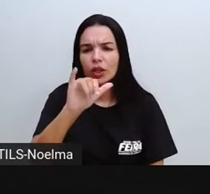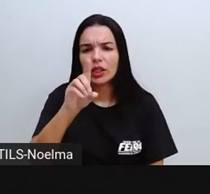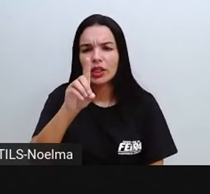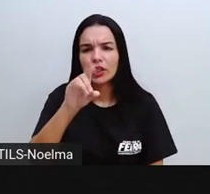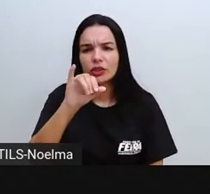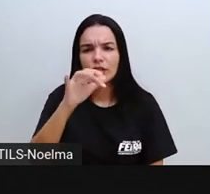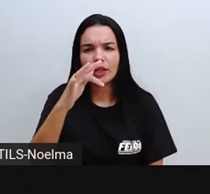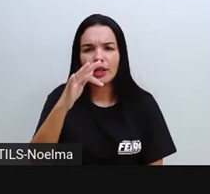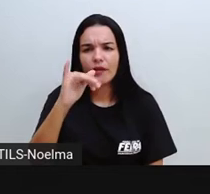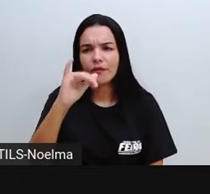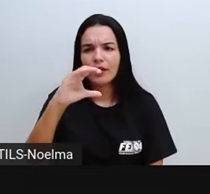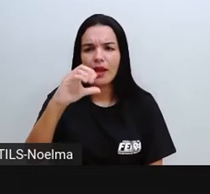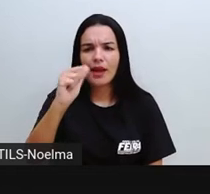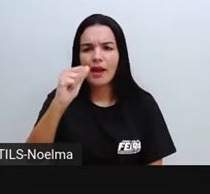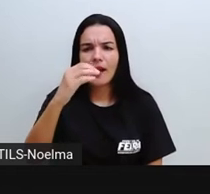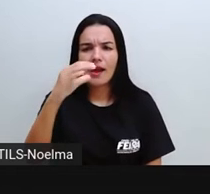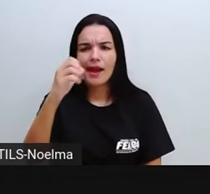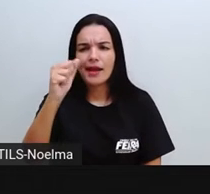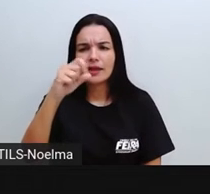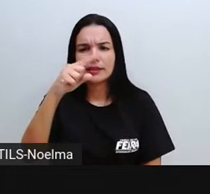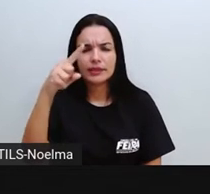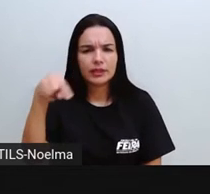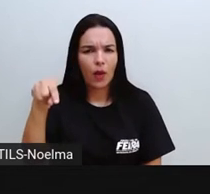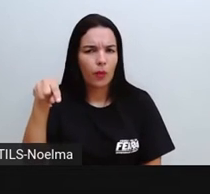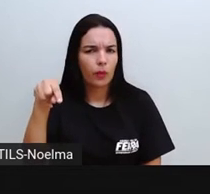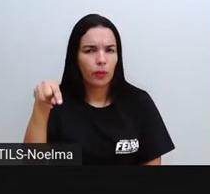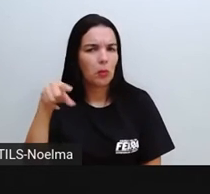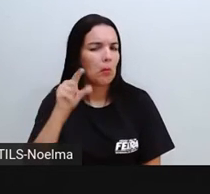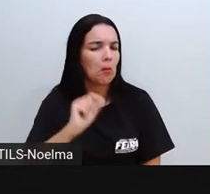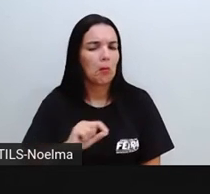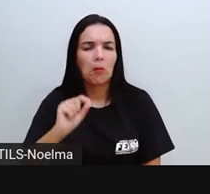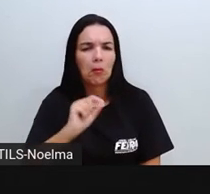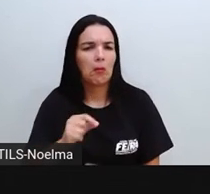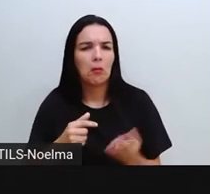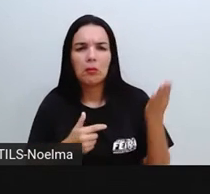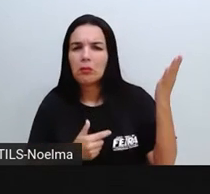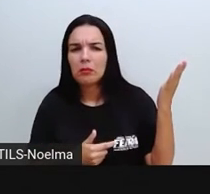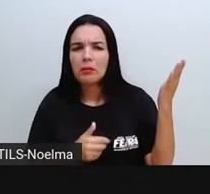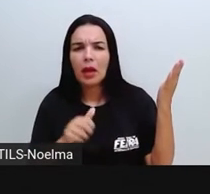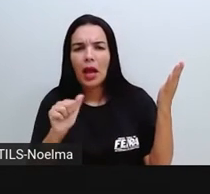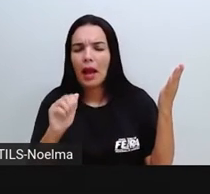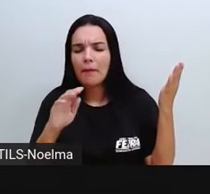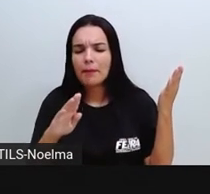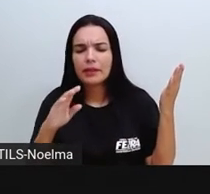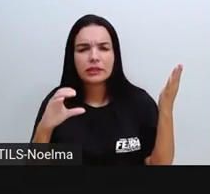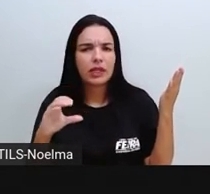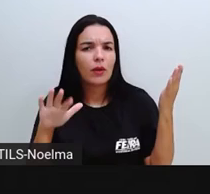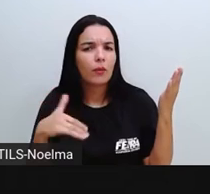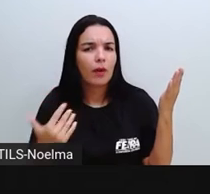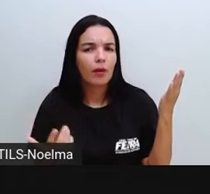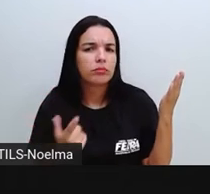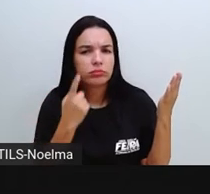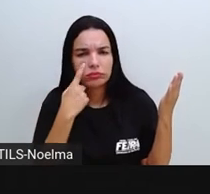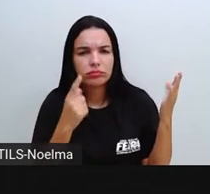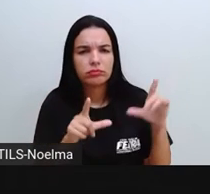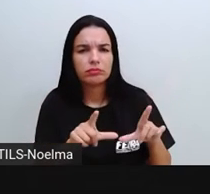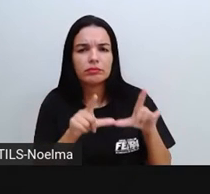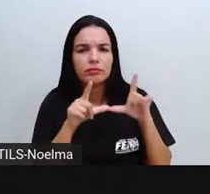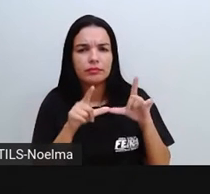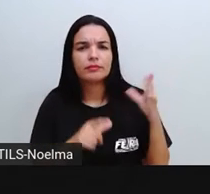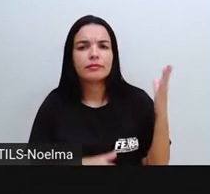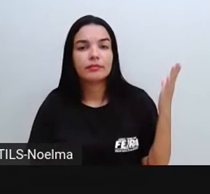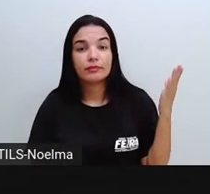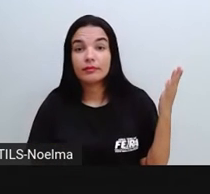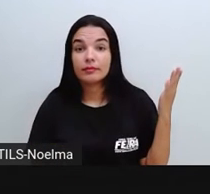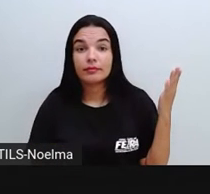B? Passa do estado líquido para vapor? C? Passa do estado líquido para o sólido? Ou passa do